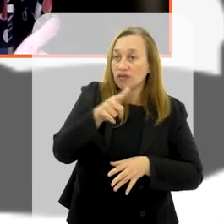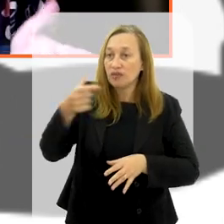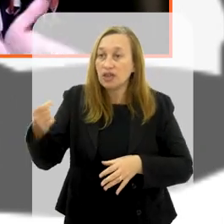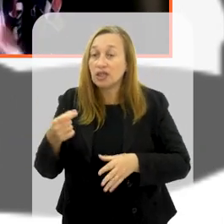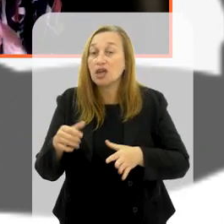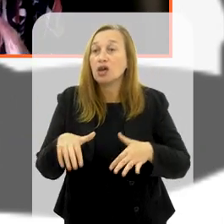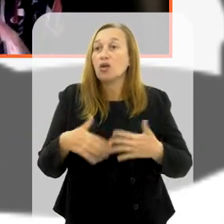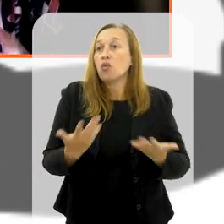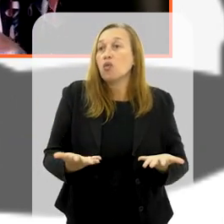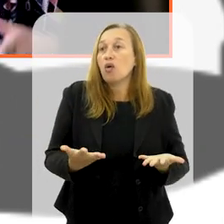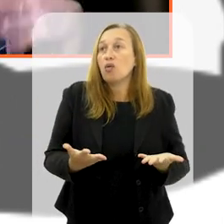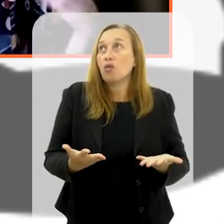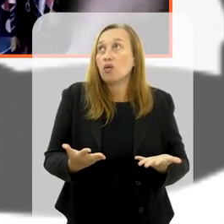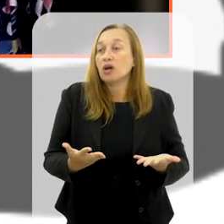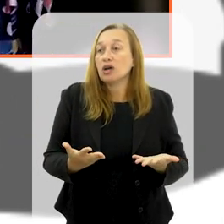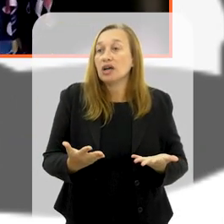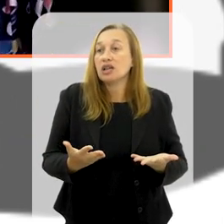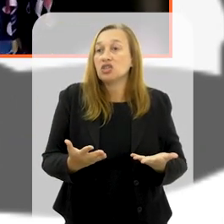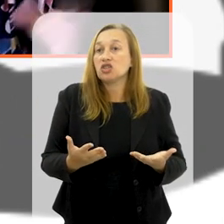porque com aquelas